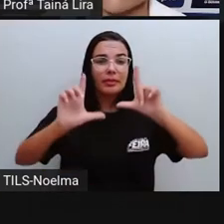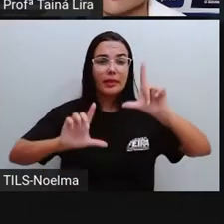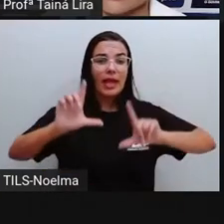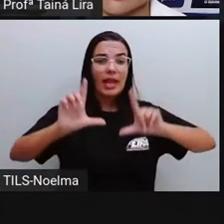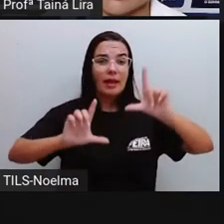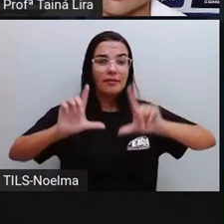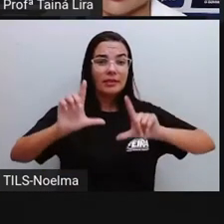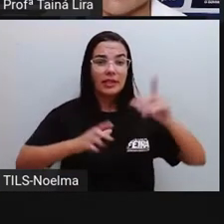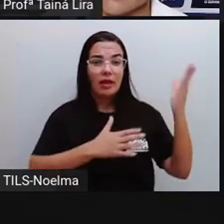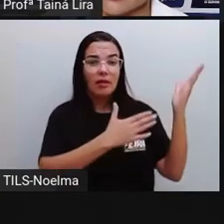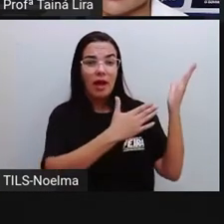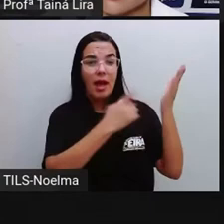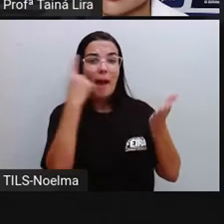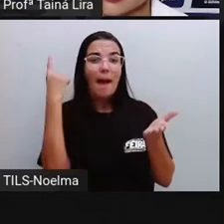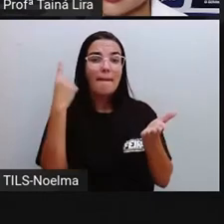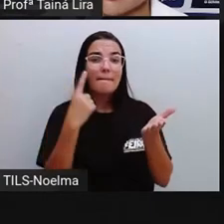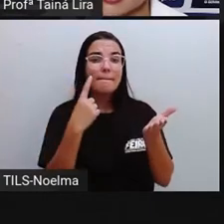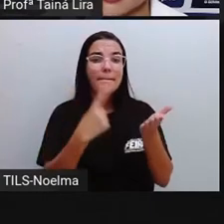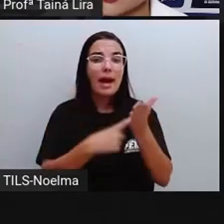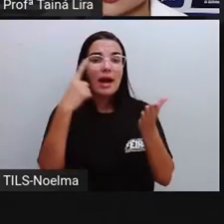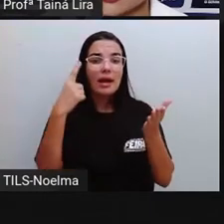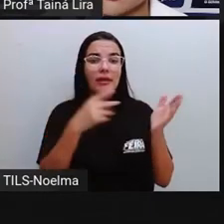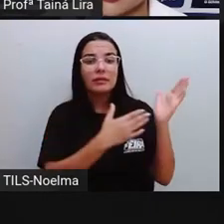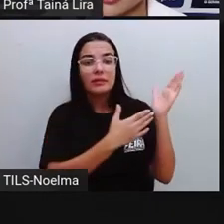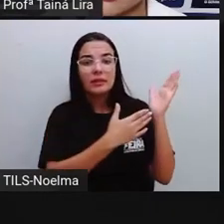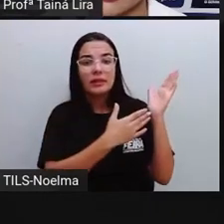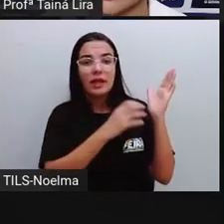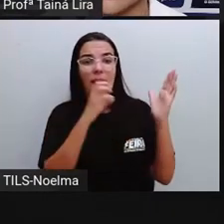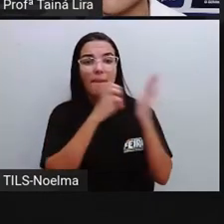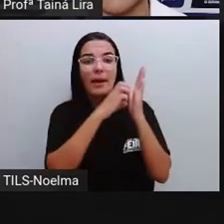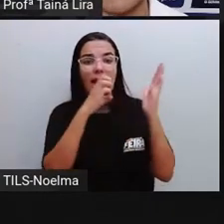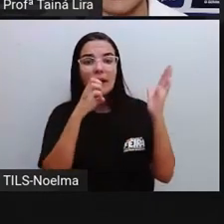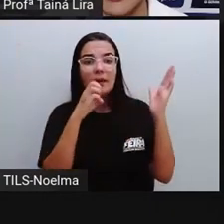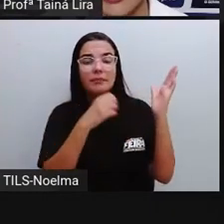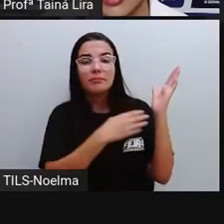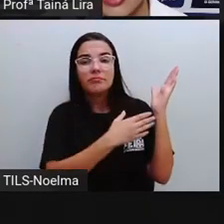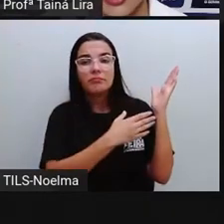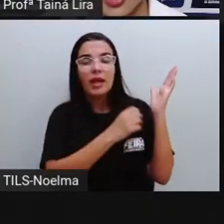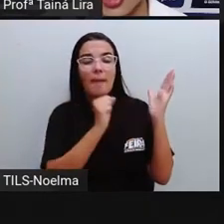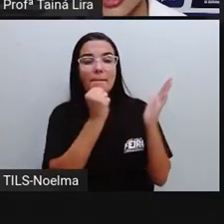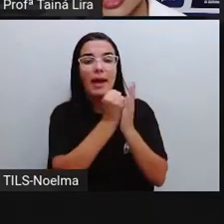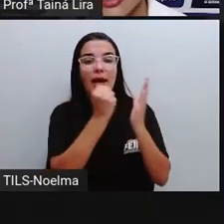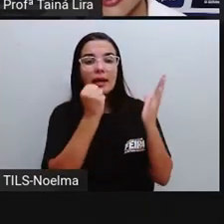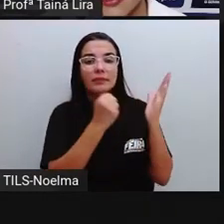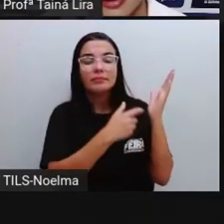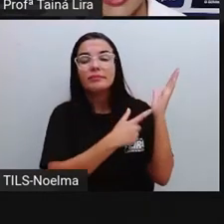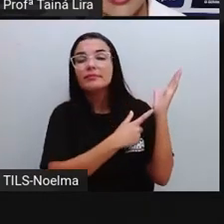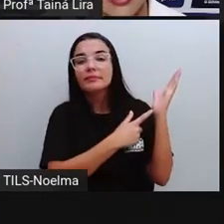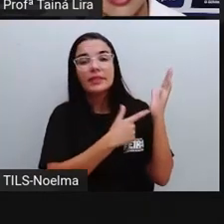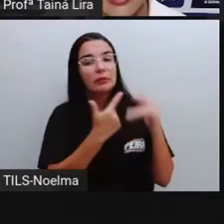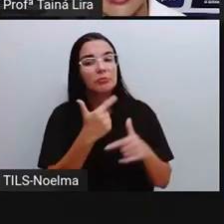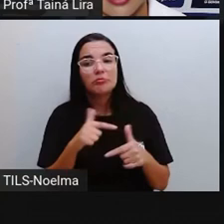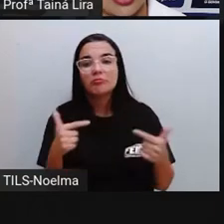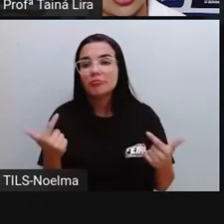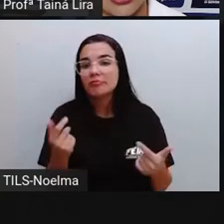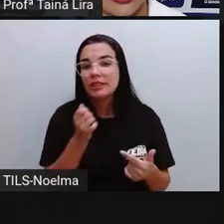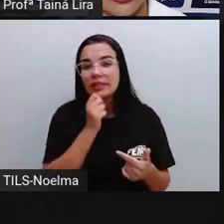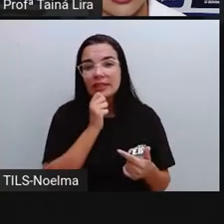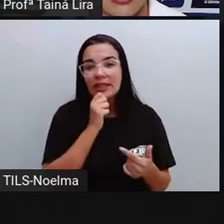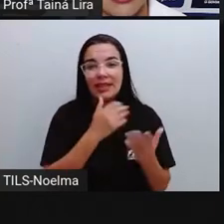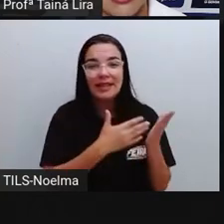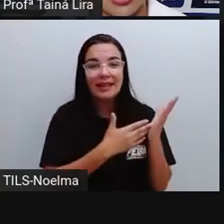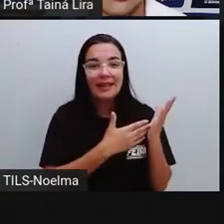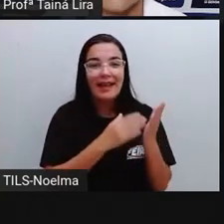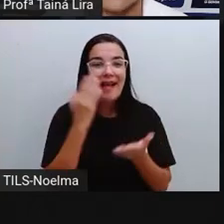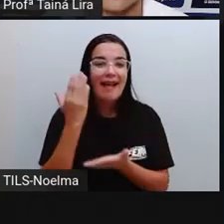Televisores Philips, ó. Que imagem que vive. Então, a gente nem tem mais, né, a gente nem